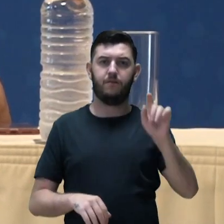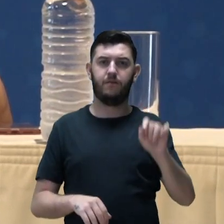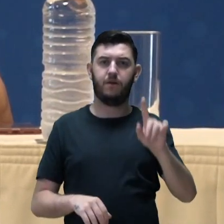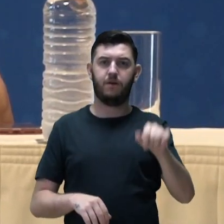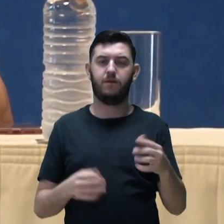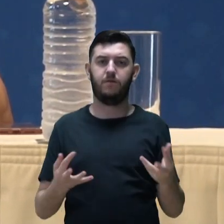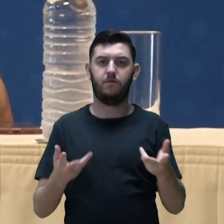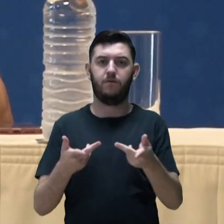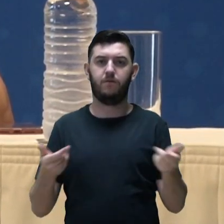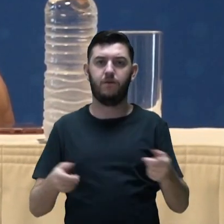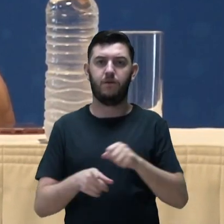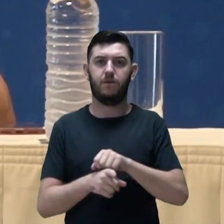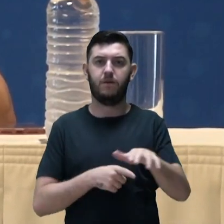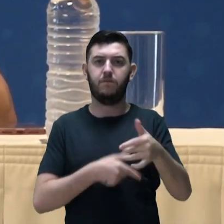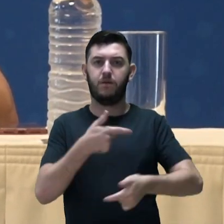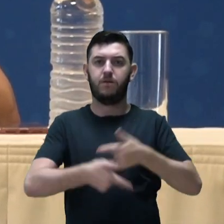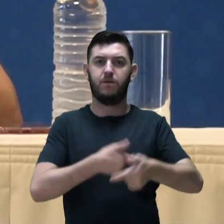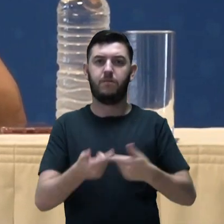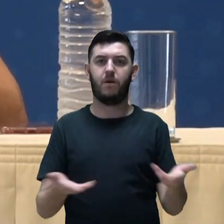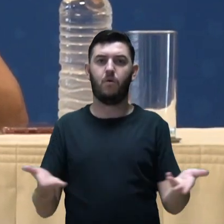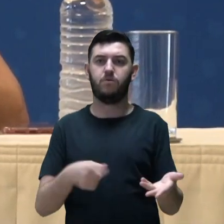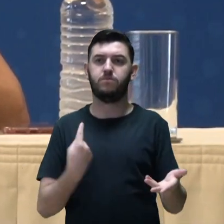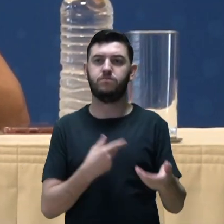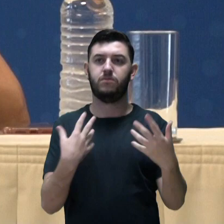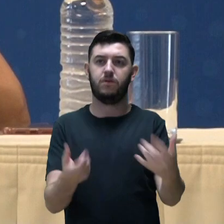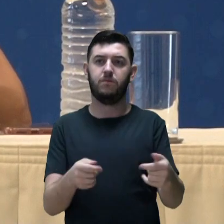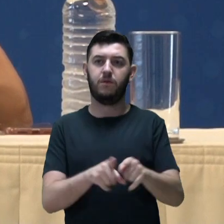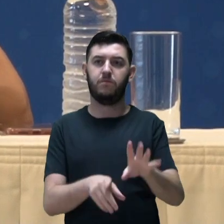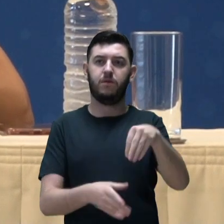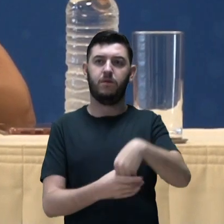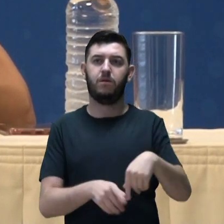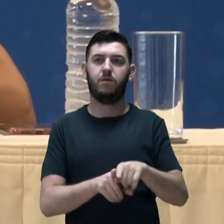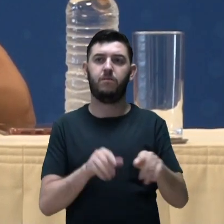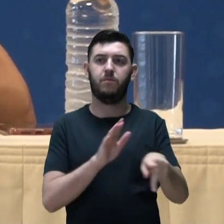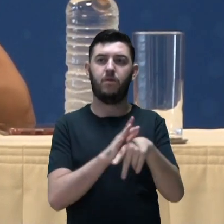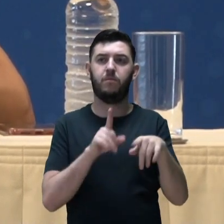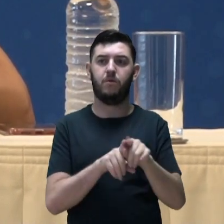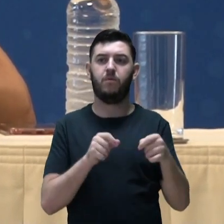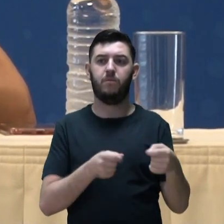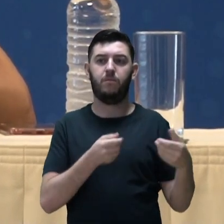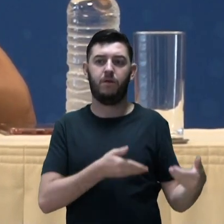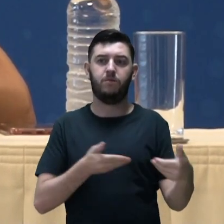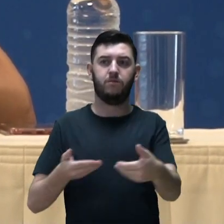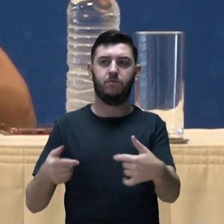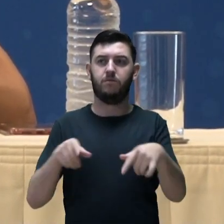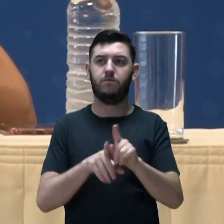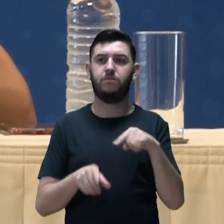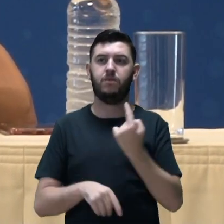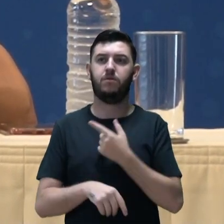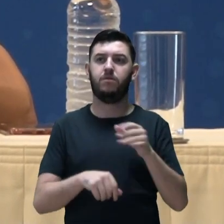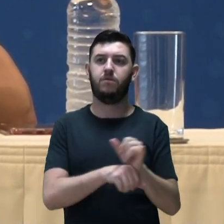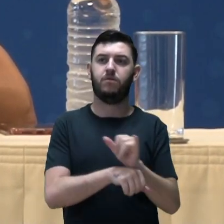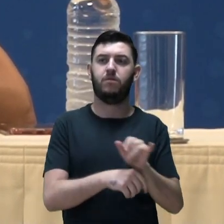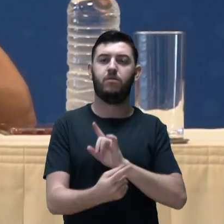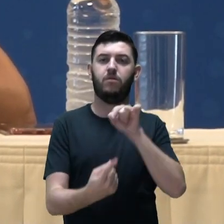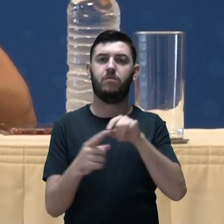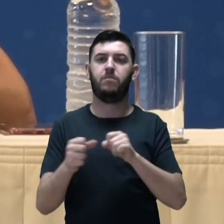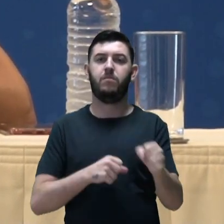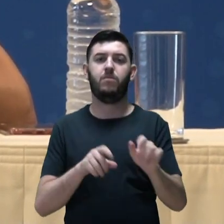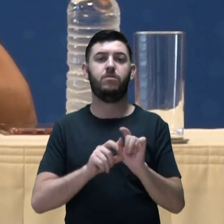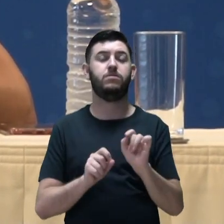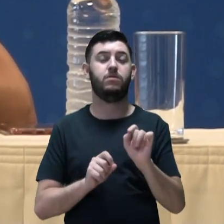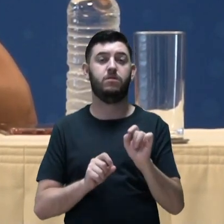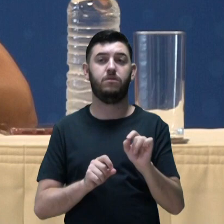qualificação de demandas que a gente recebe hoje dos ministérios e depois da seleção de ofertantes que podem fazer essa oferta na